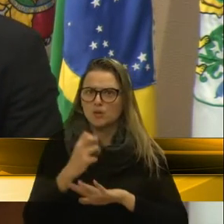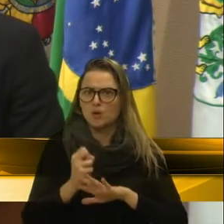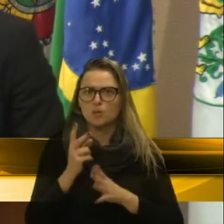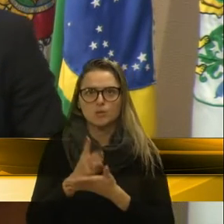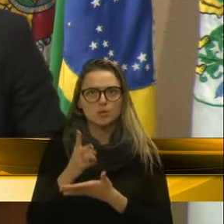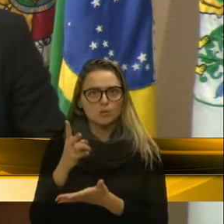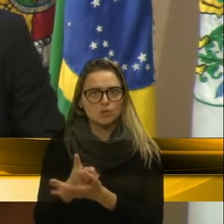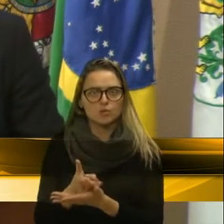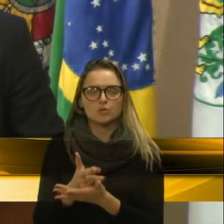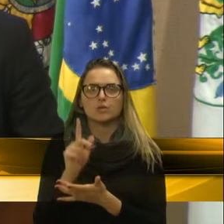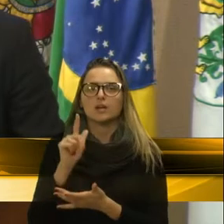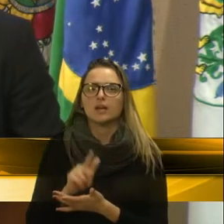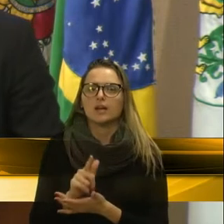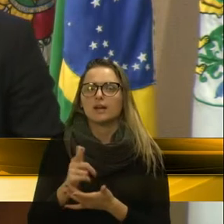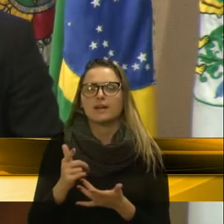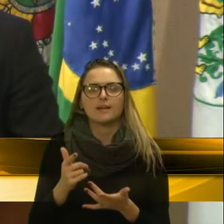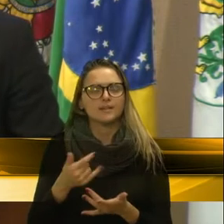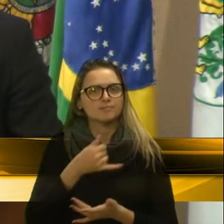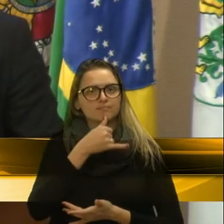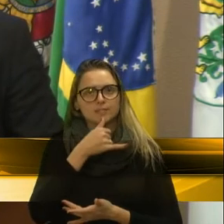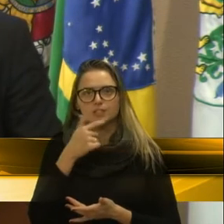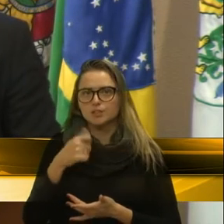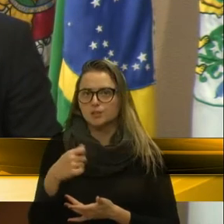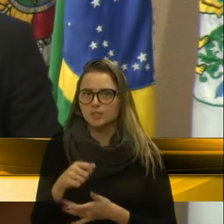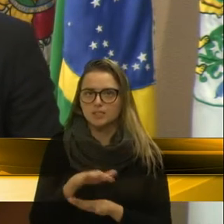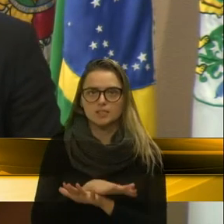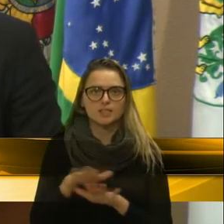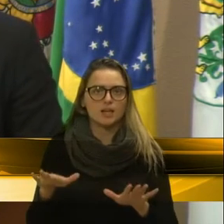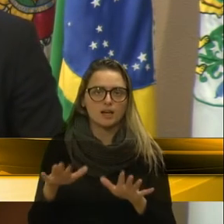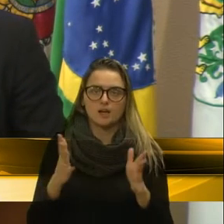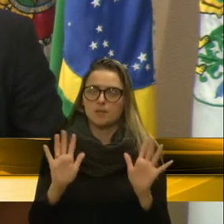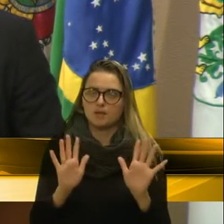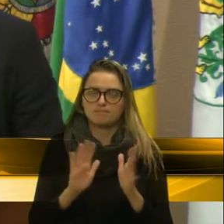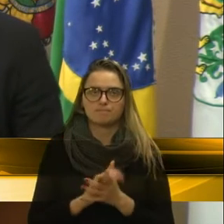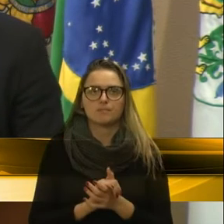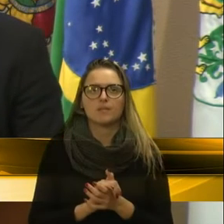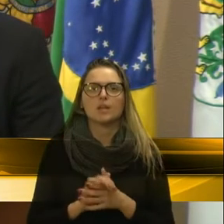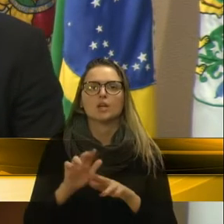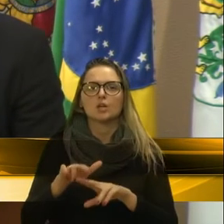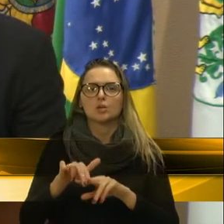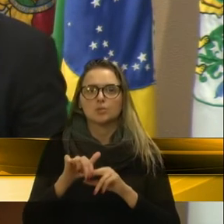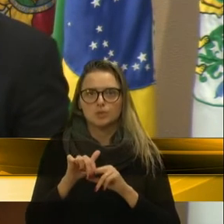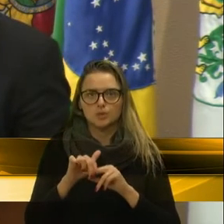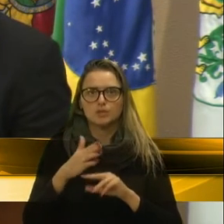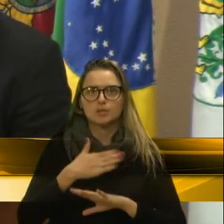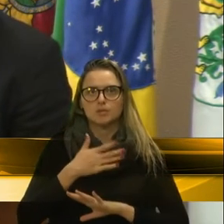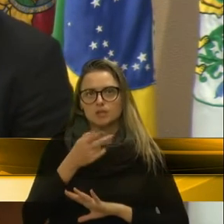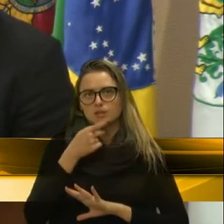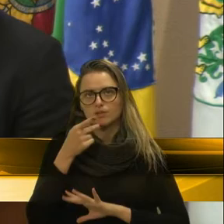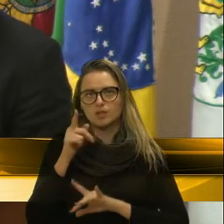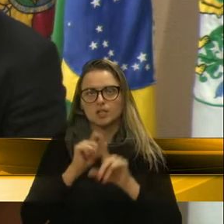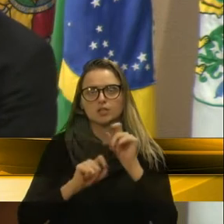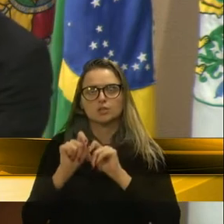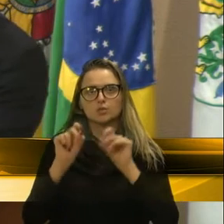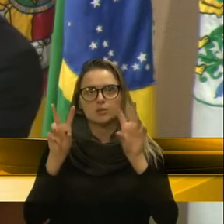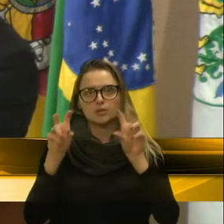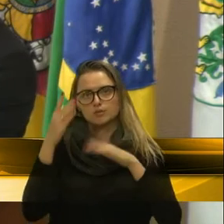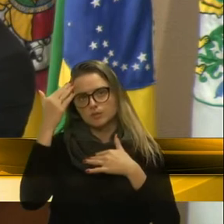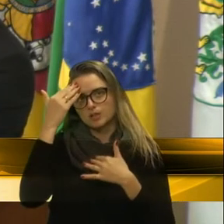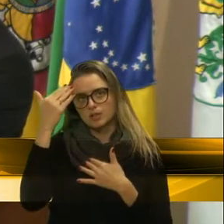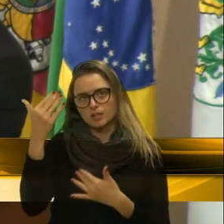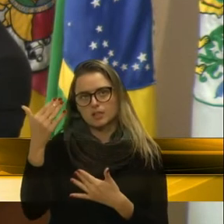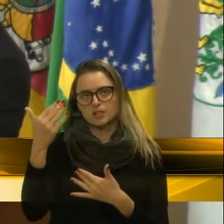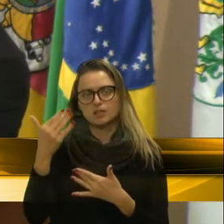feitos, isso é nocivo, e isso precisa ser estancado de alguma forma. Por isso, a minha fala hoje em relação a esse assunto, e agradeço